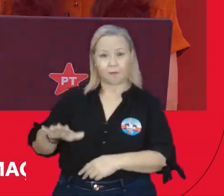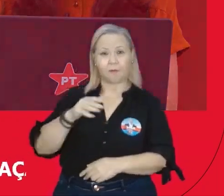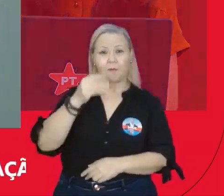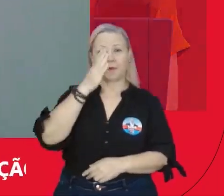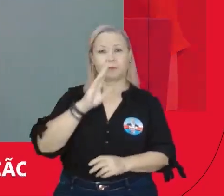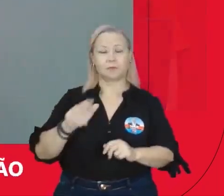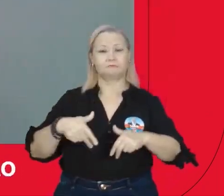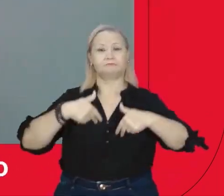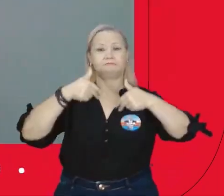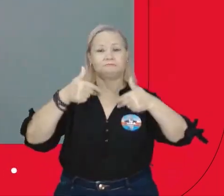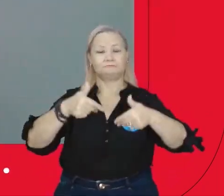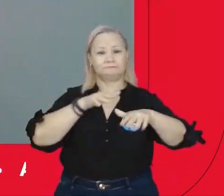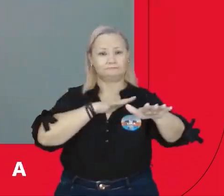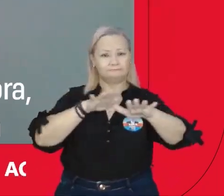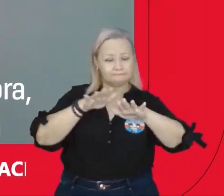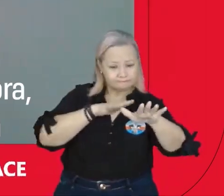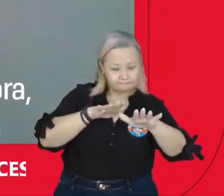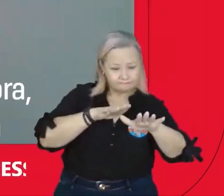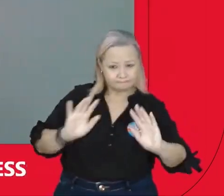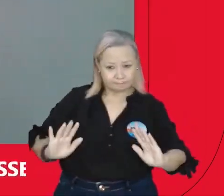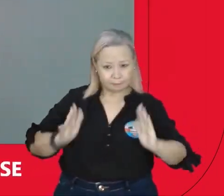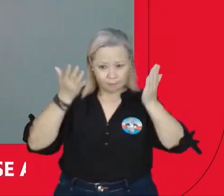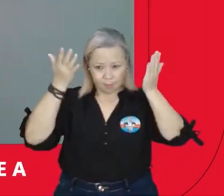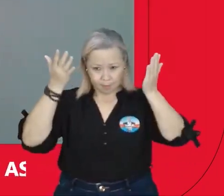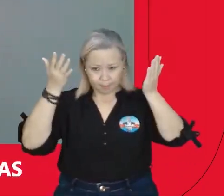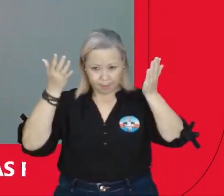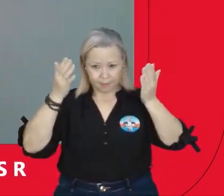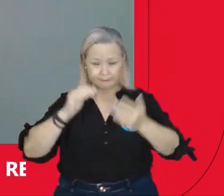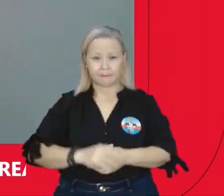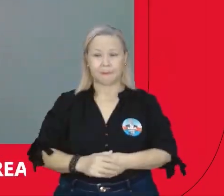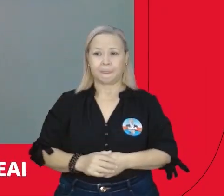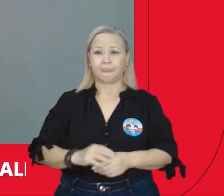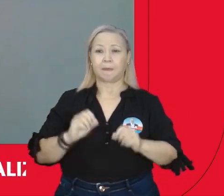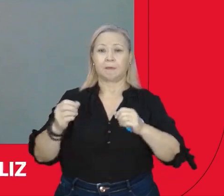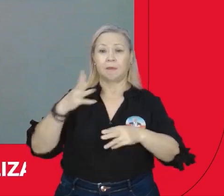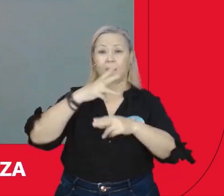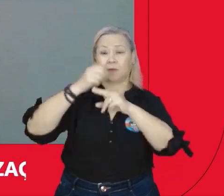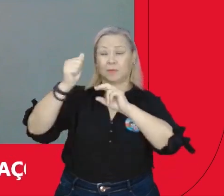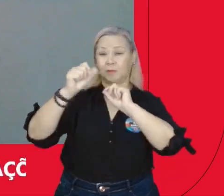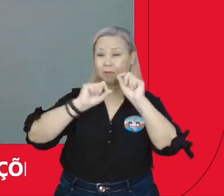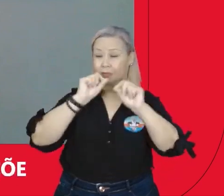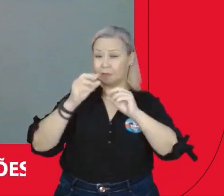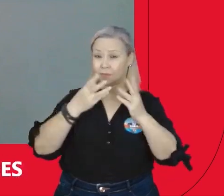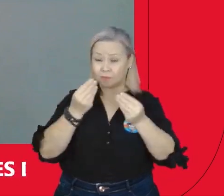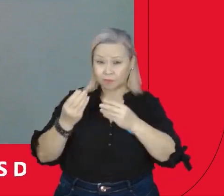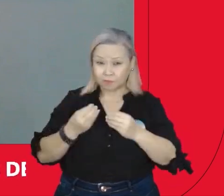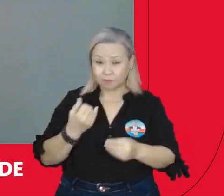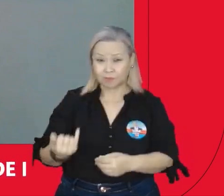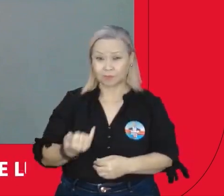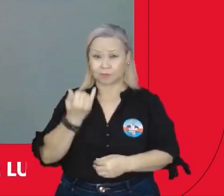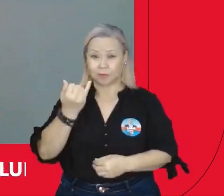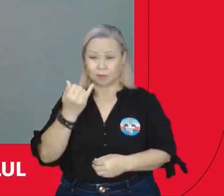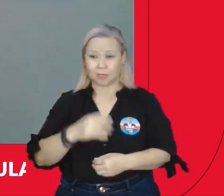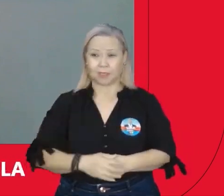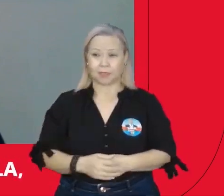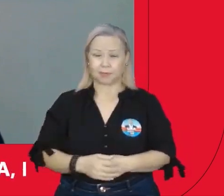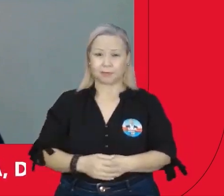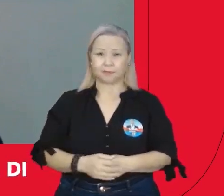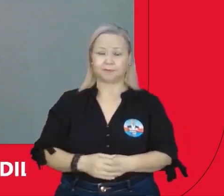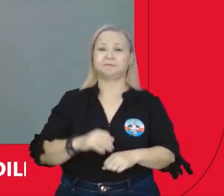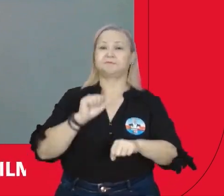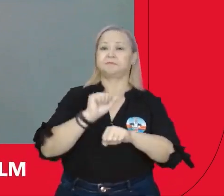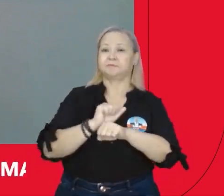Uma campanha mobilizadora, uma campanha que está tendo um sucesso muito grande e que eu espero que isso se expresse